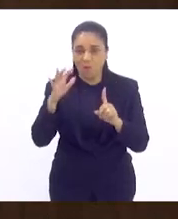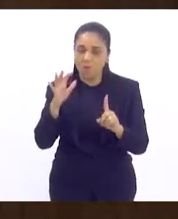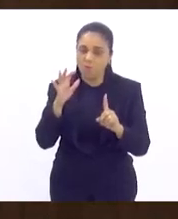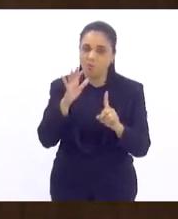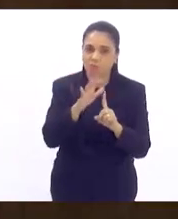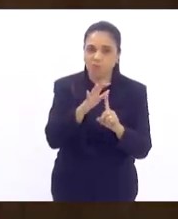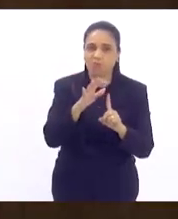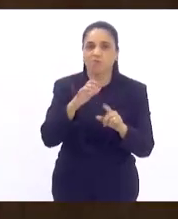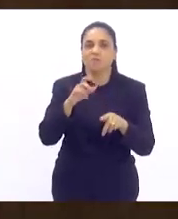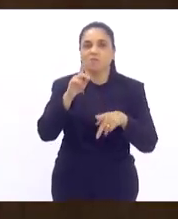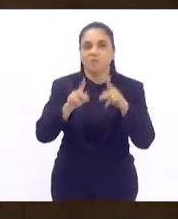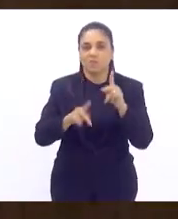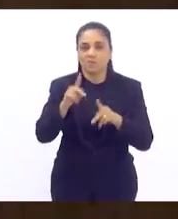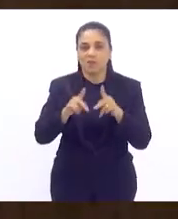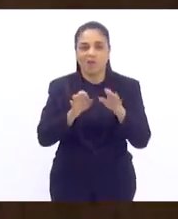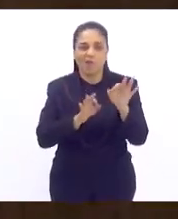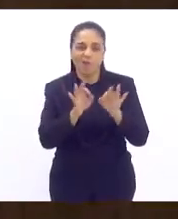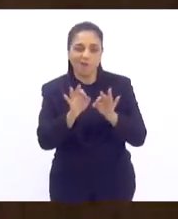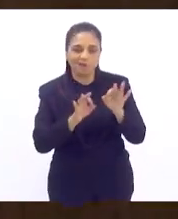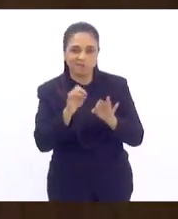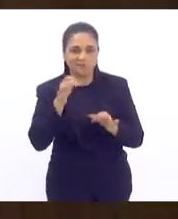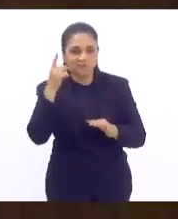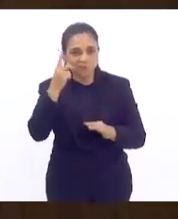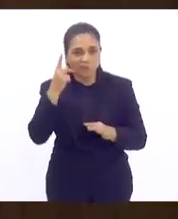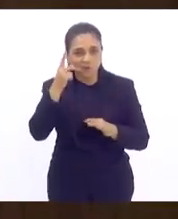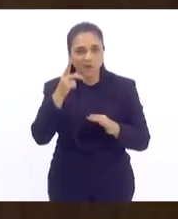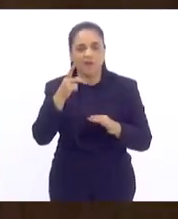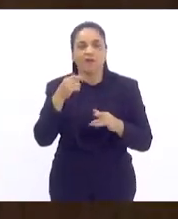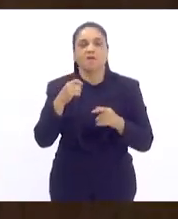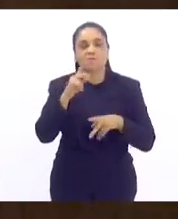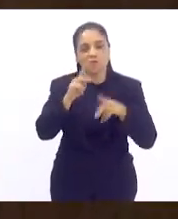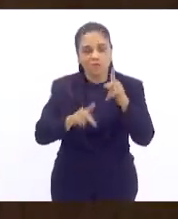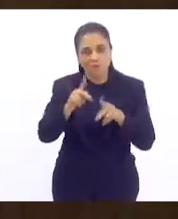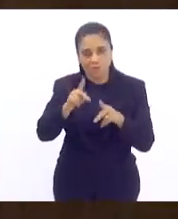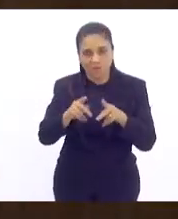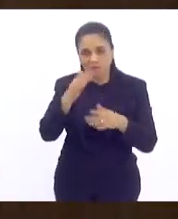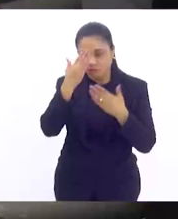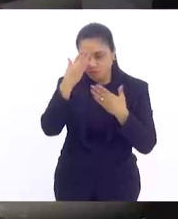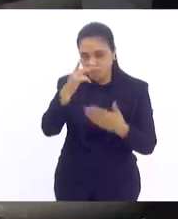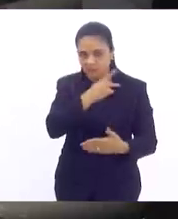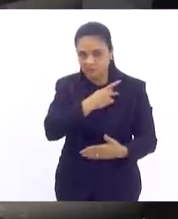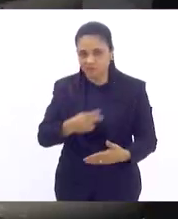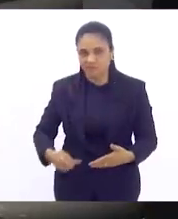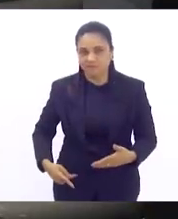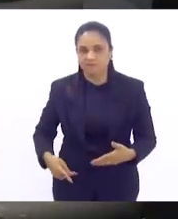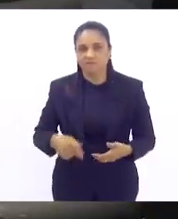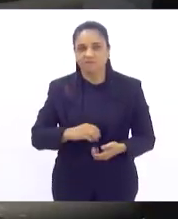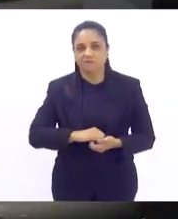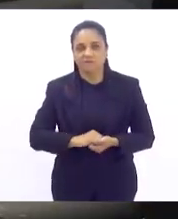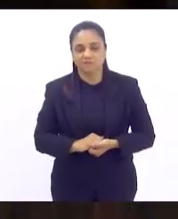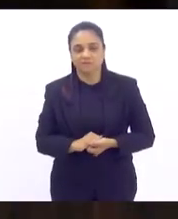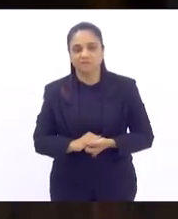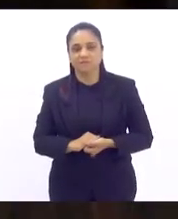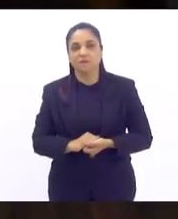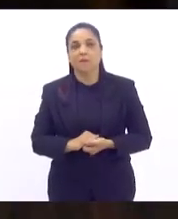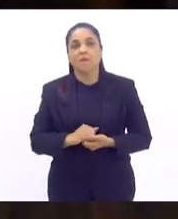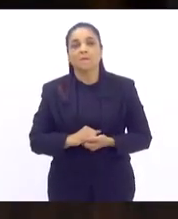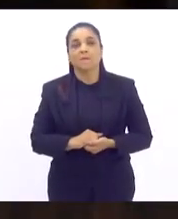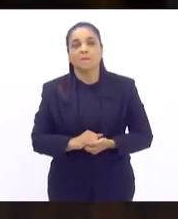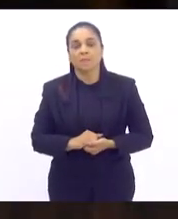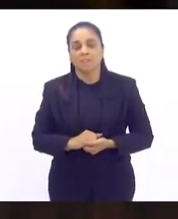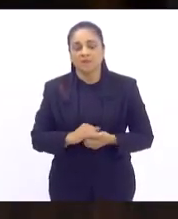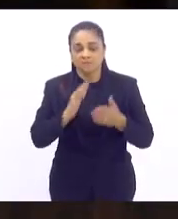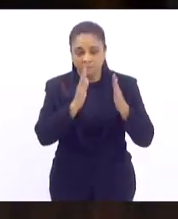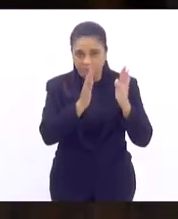política organizada e vocalizada pelo povo. Muitíssimo obrigada, deputada. Para discutir... Pela ordem, presidente.